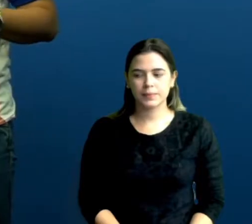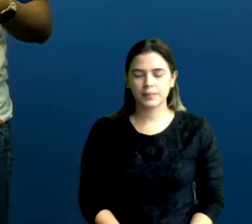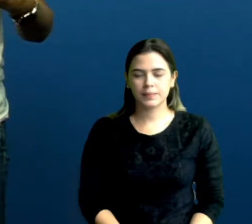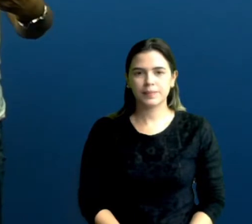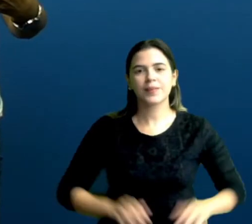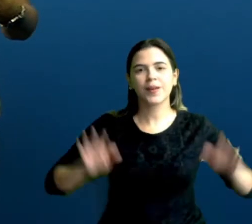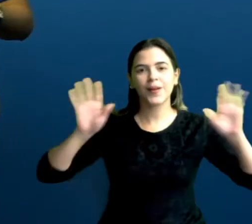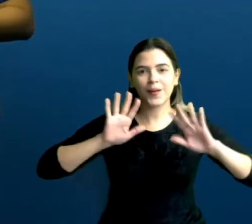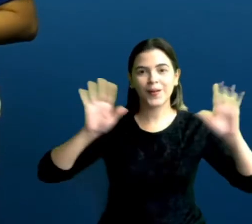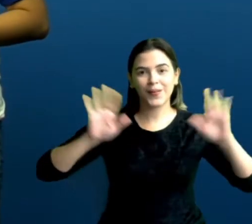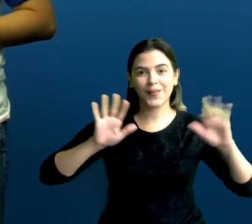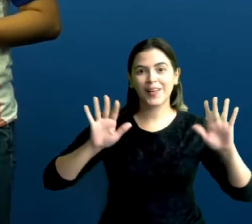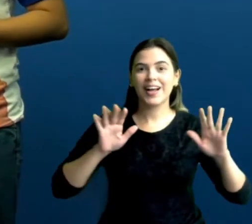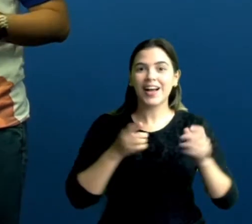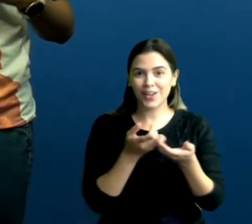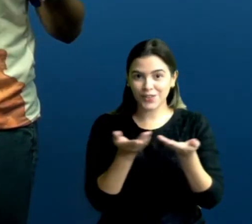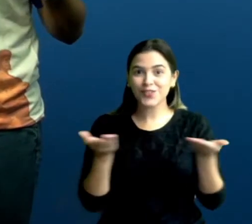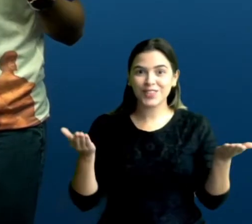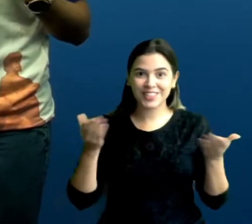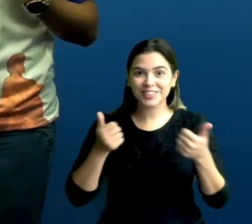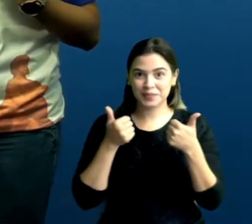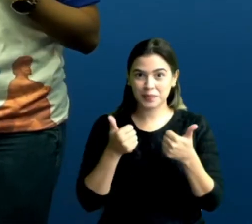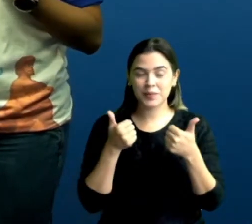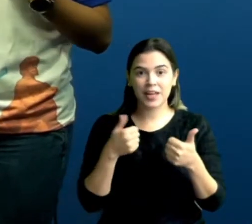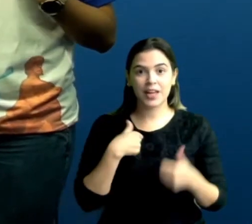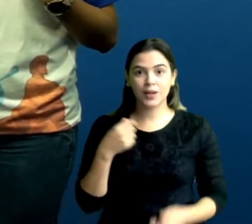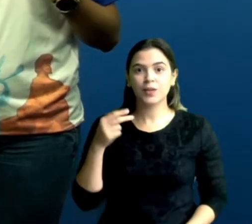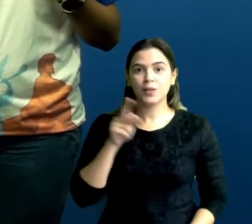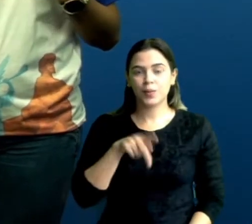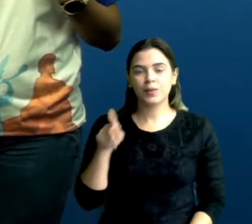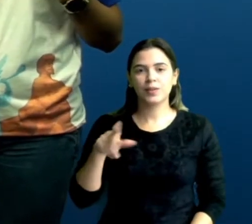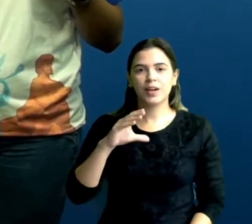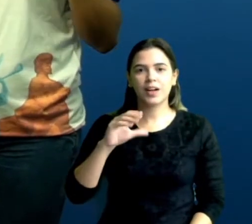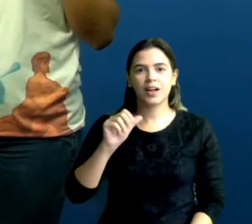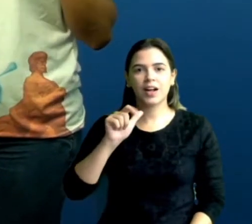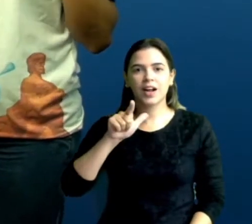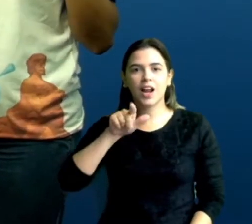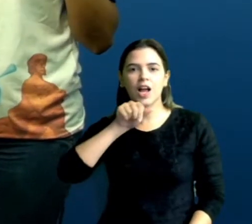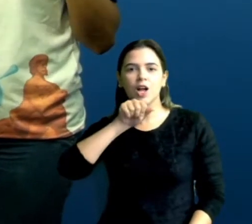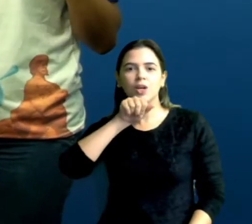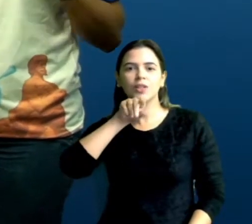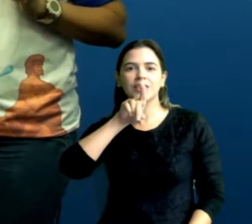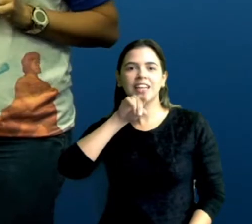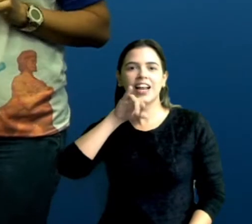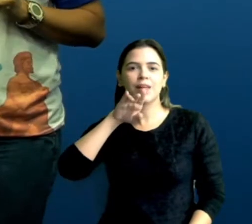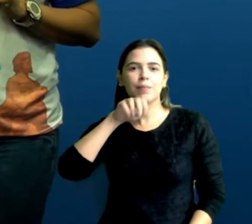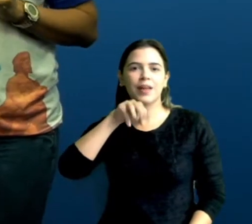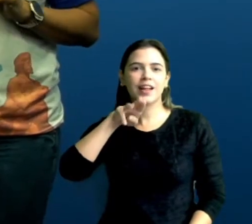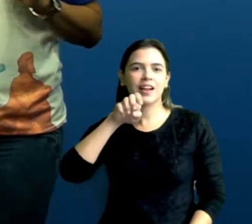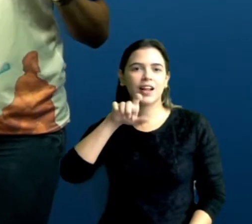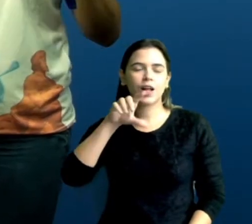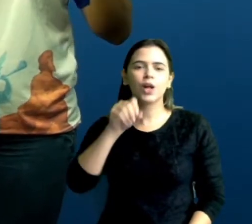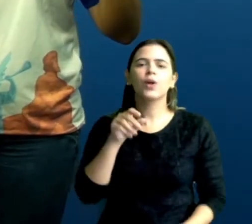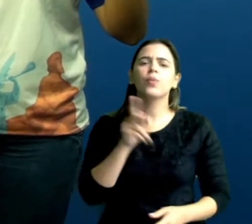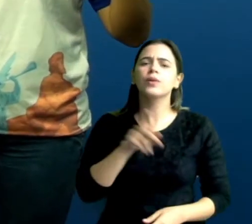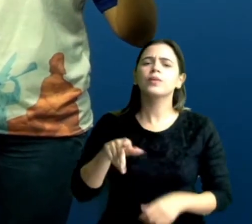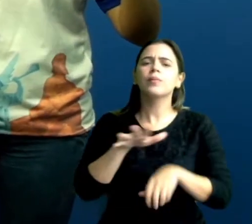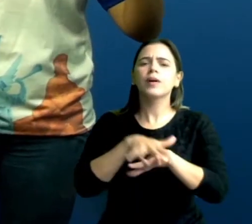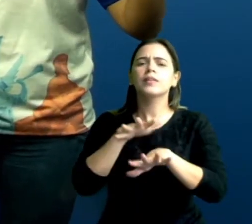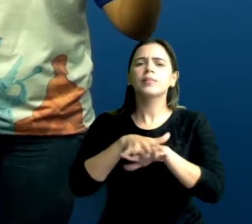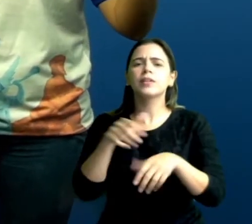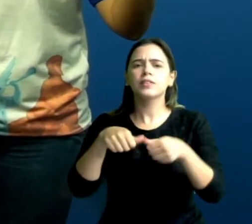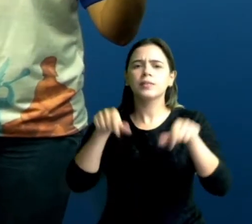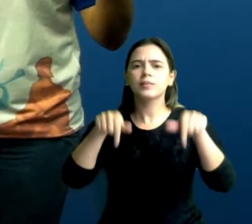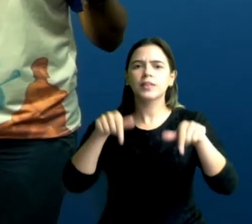Olá pessoal, como estão? Eu sou a professora Claudilene Mello, professora de matemática e estamos aqui mais um